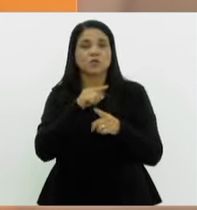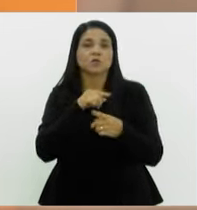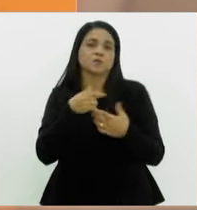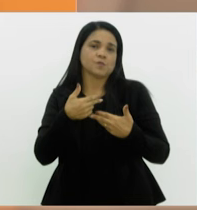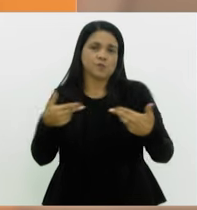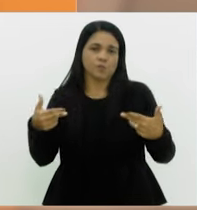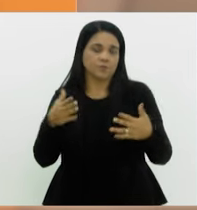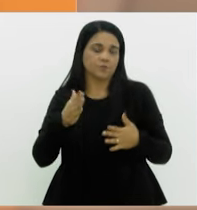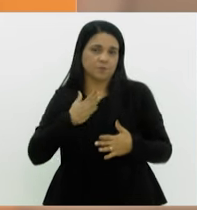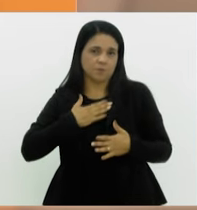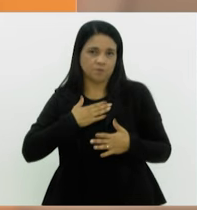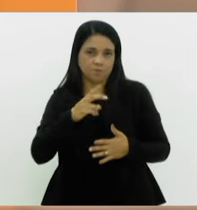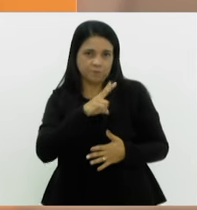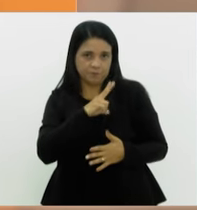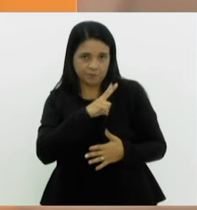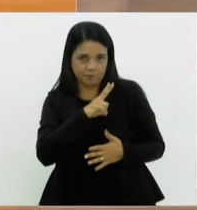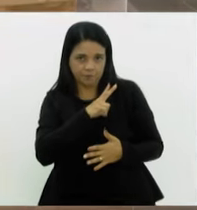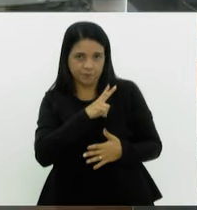de uso pessoal.